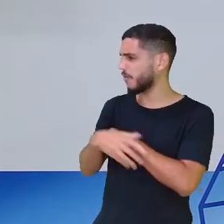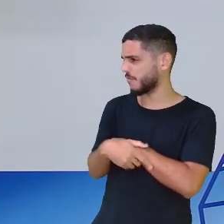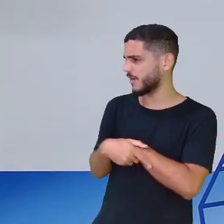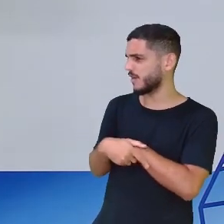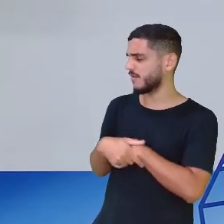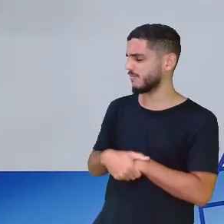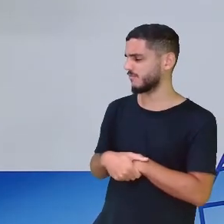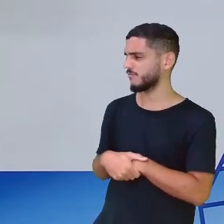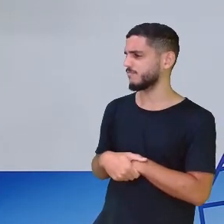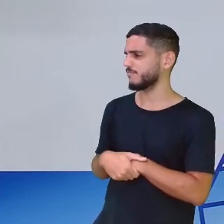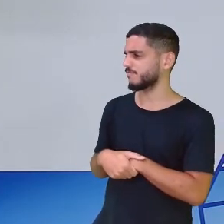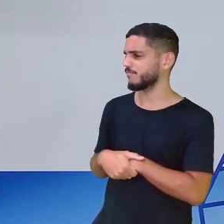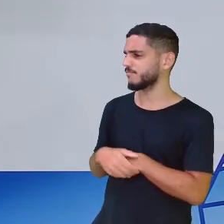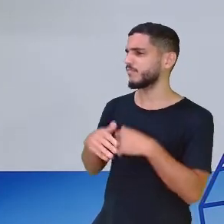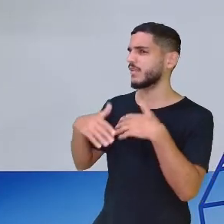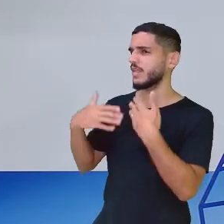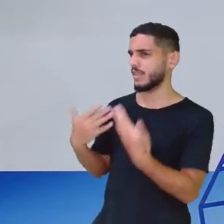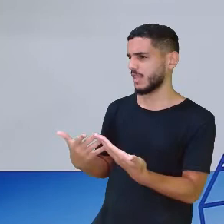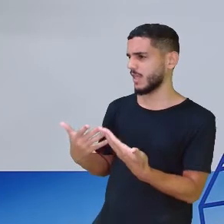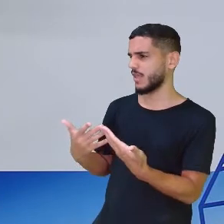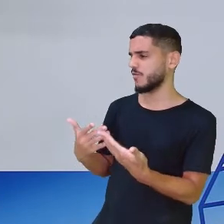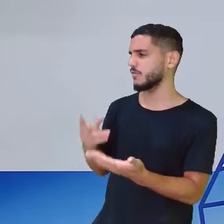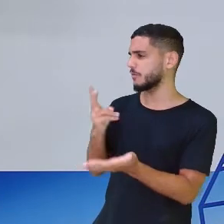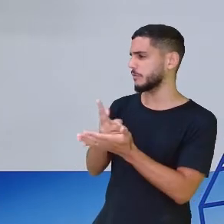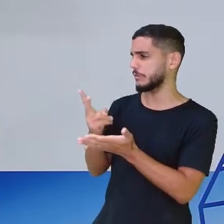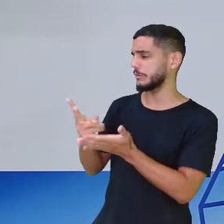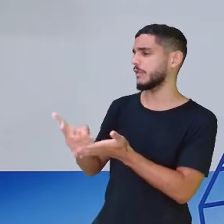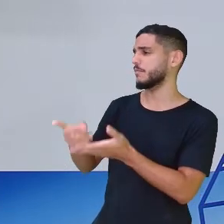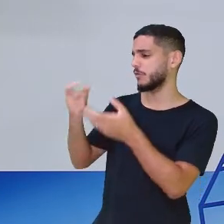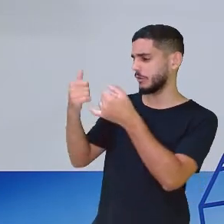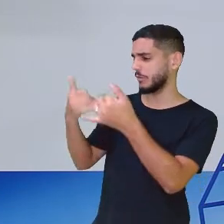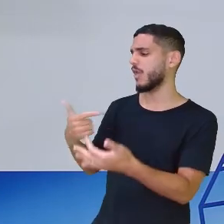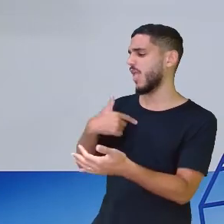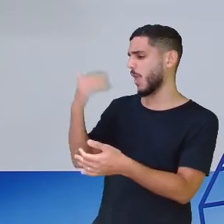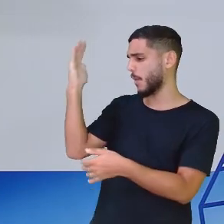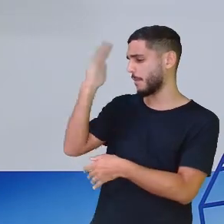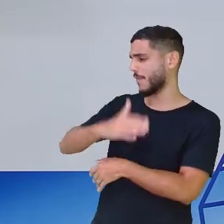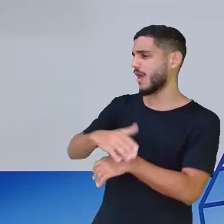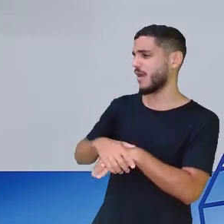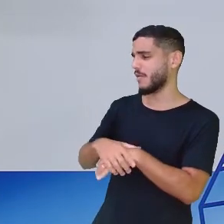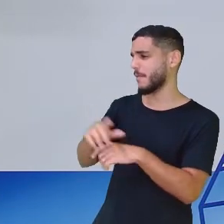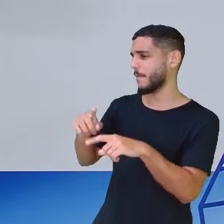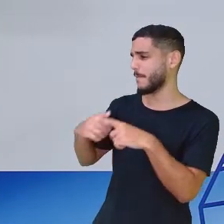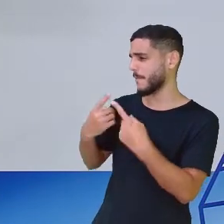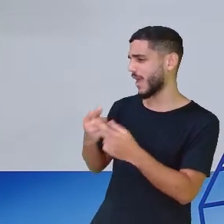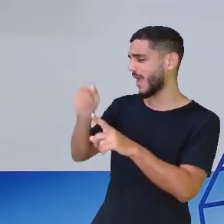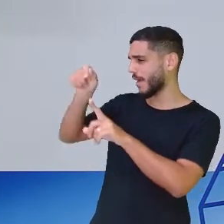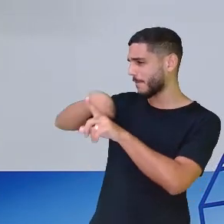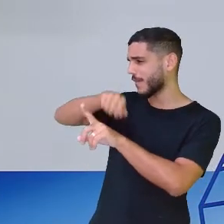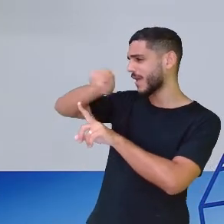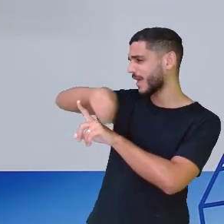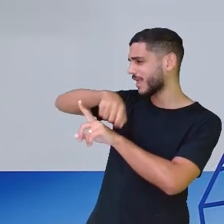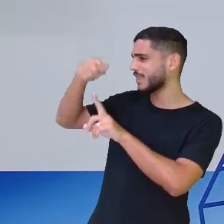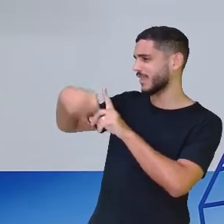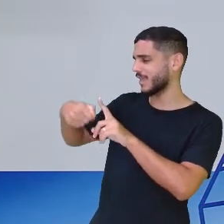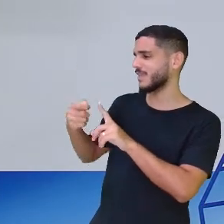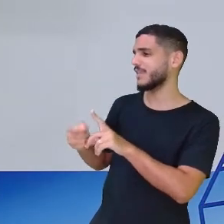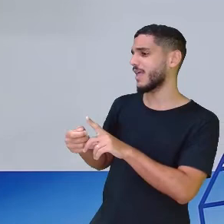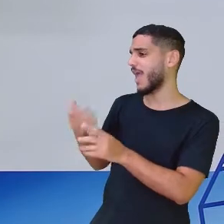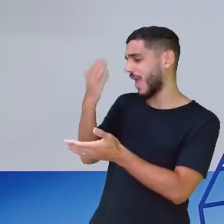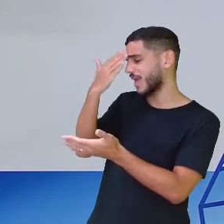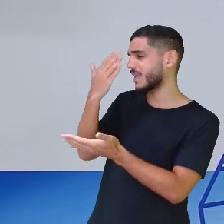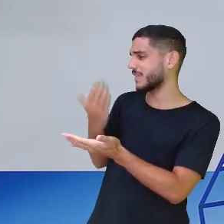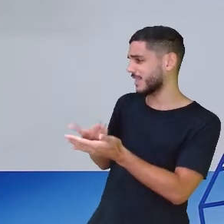dobro. Dizem que sou uma víbora. Mas no caso das bananas, creia.